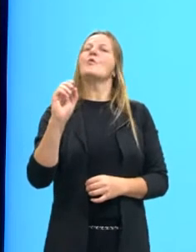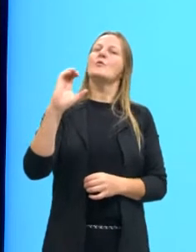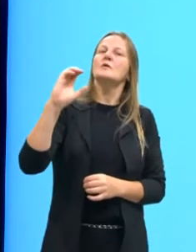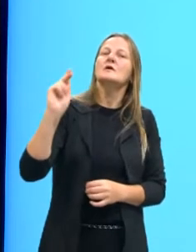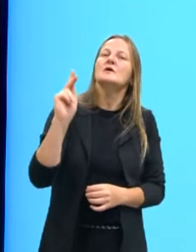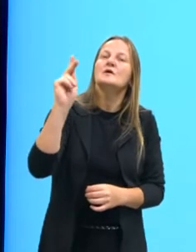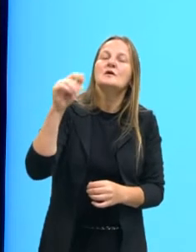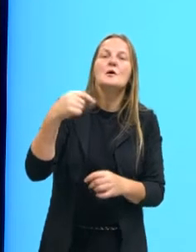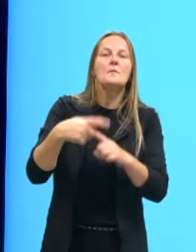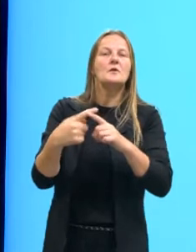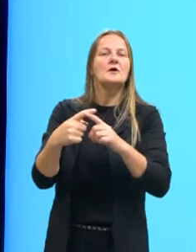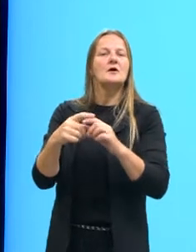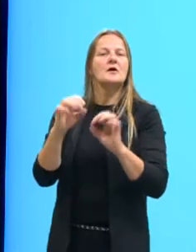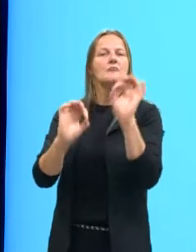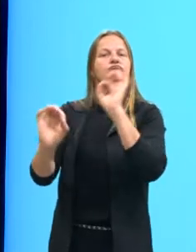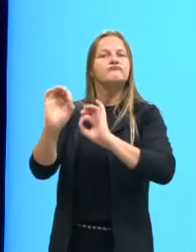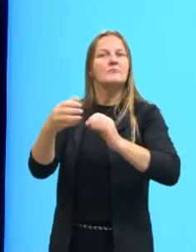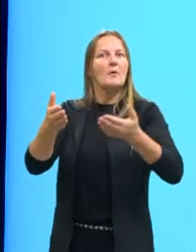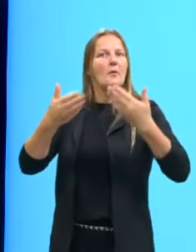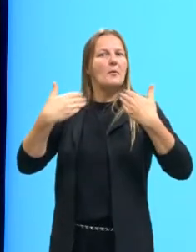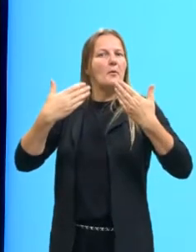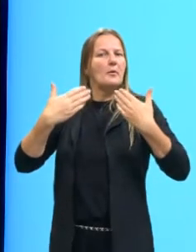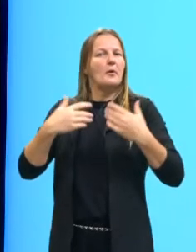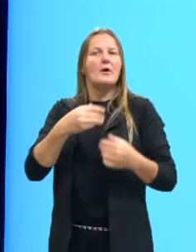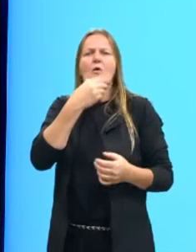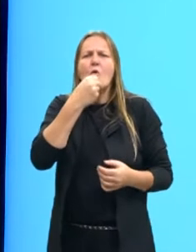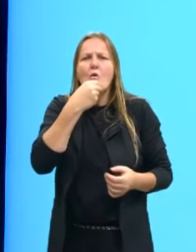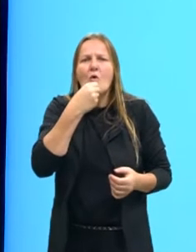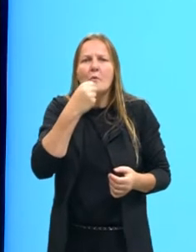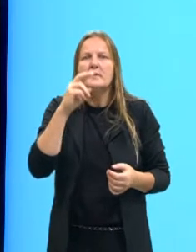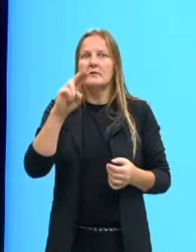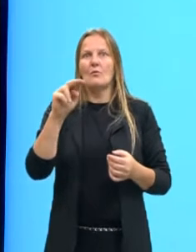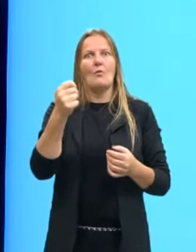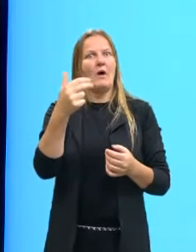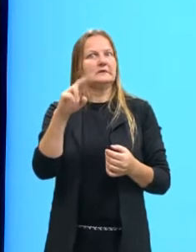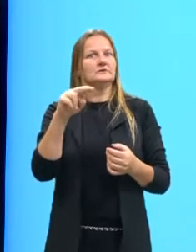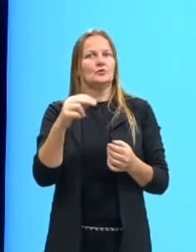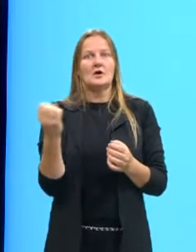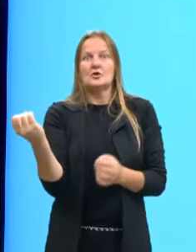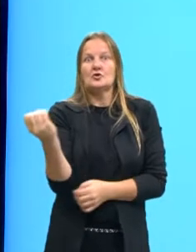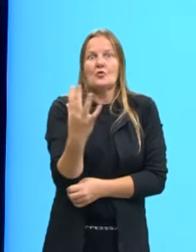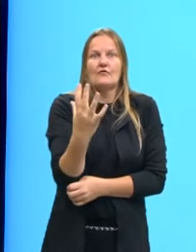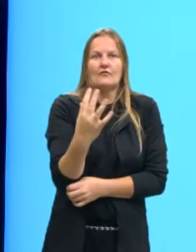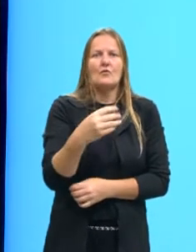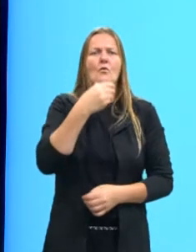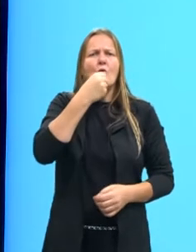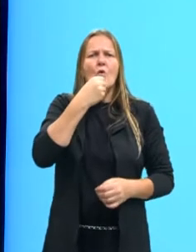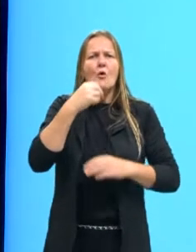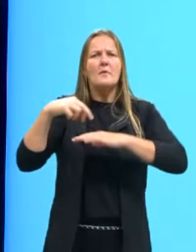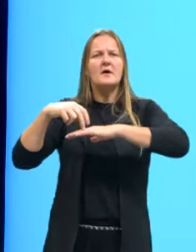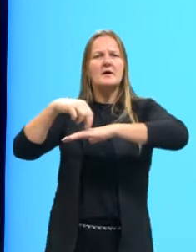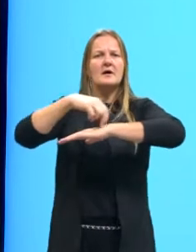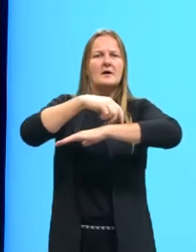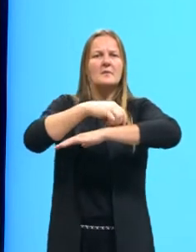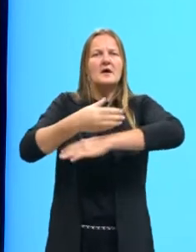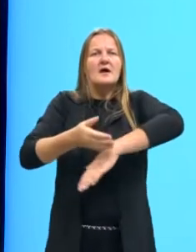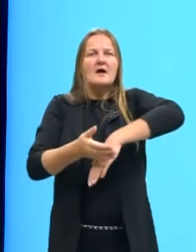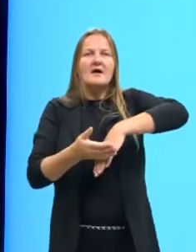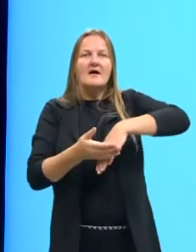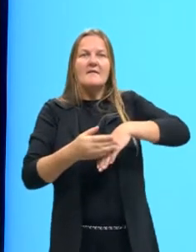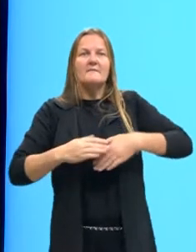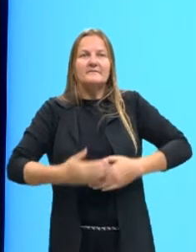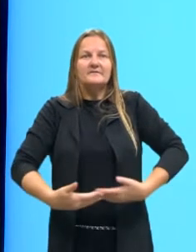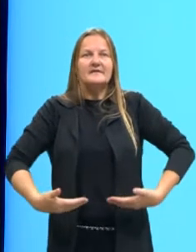de traje tropical para o guarda-roupa masculino. Ou seja, nós temos um homem usando uma saia,